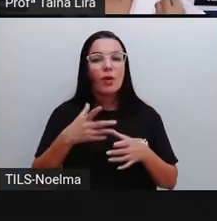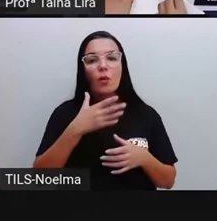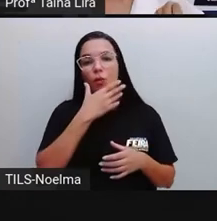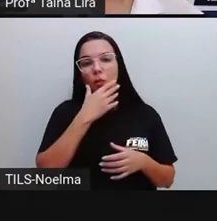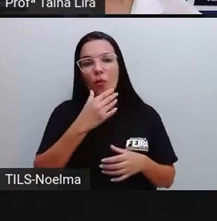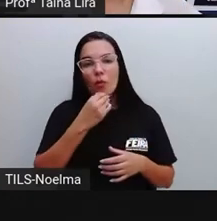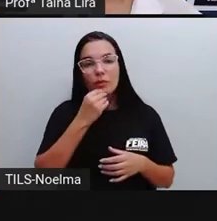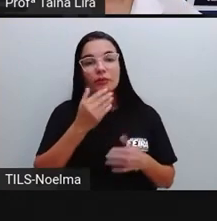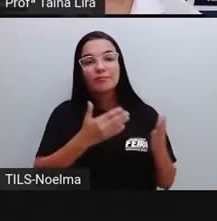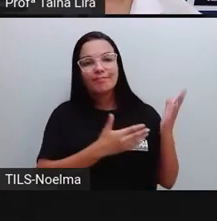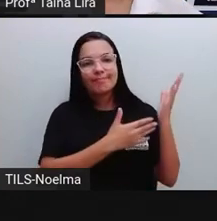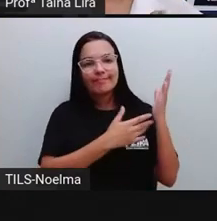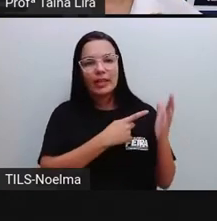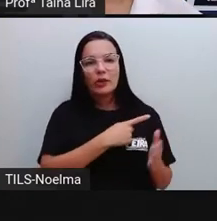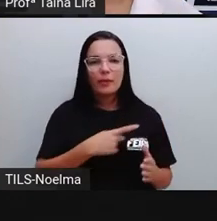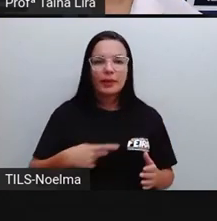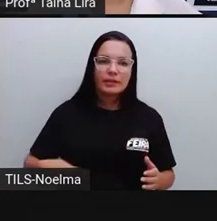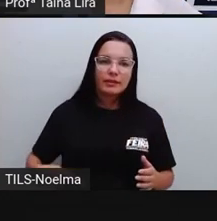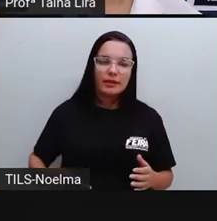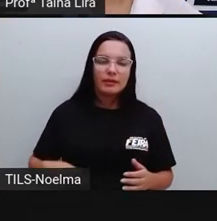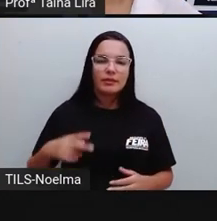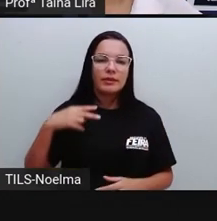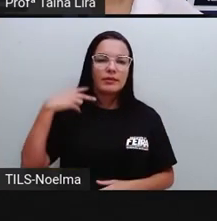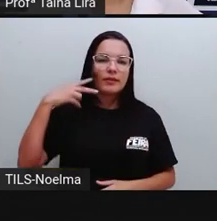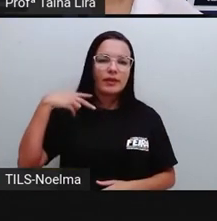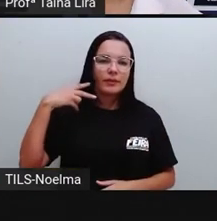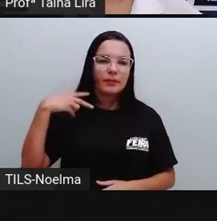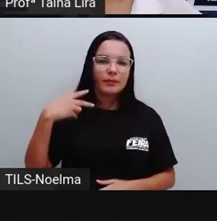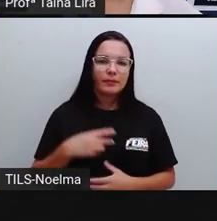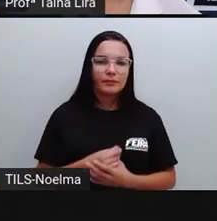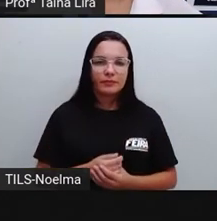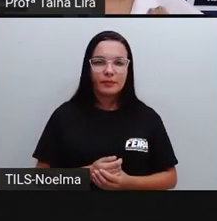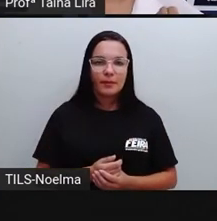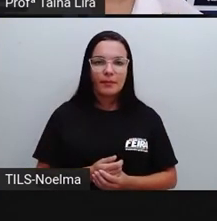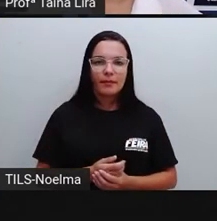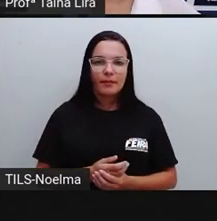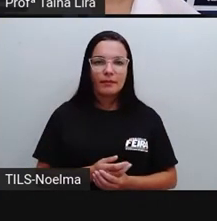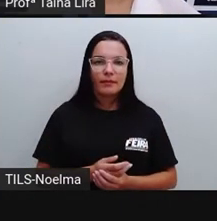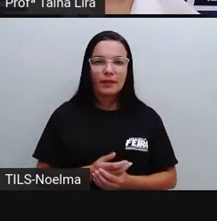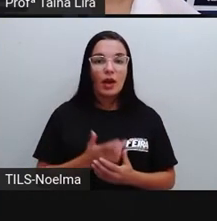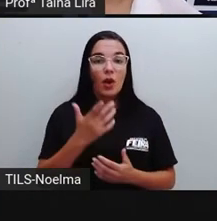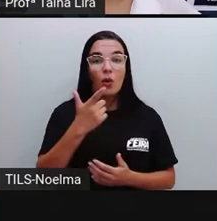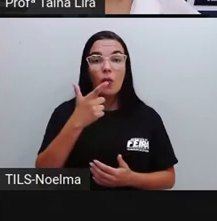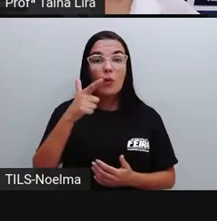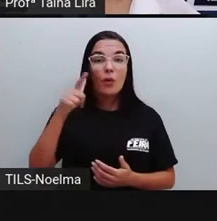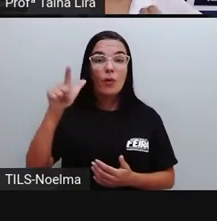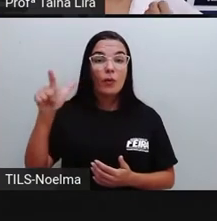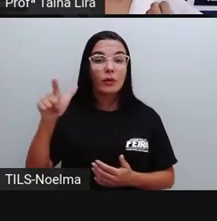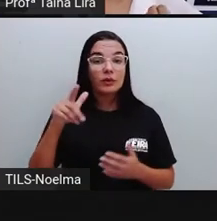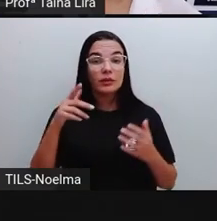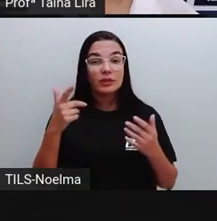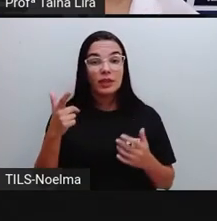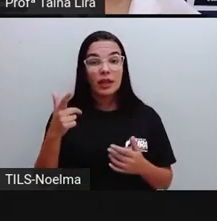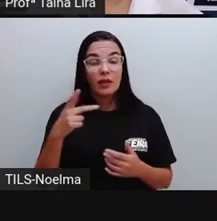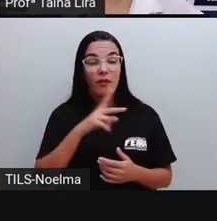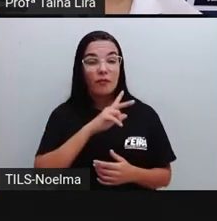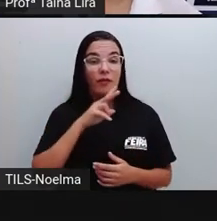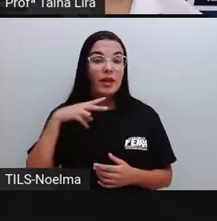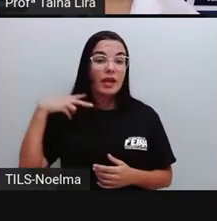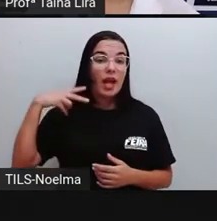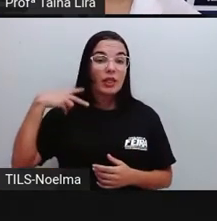Fernando Tor, tá? Olha lá, uma ação agora, ó, de um outro